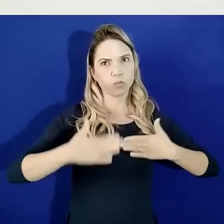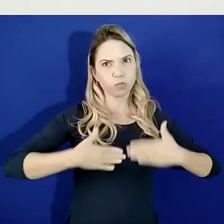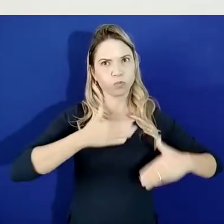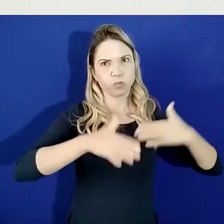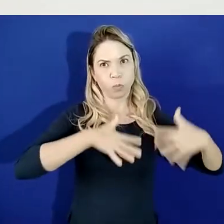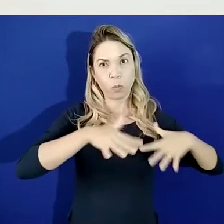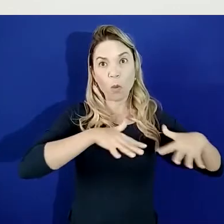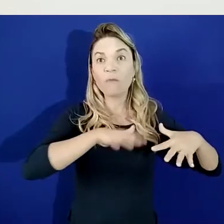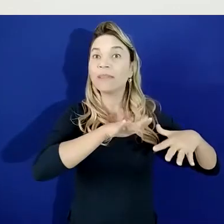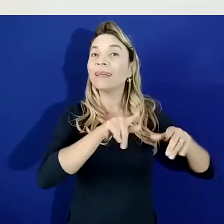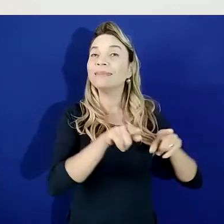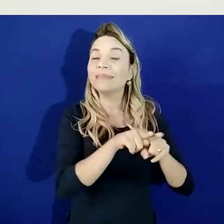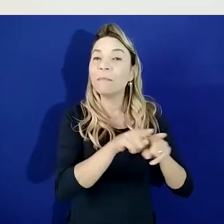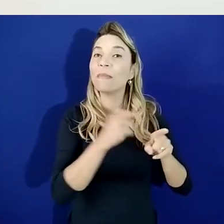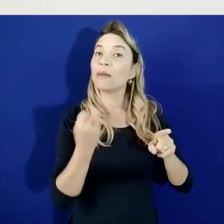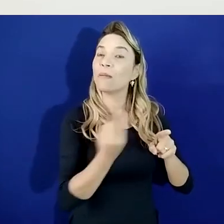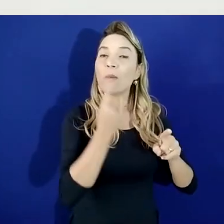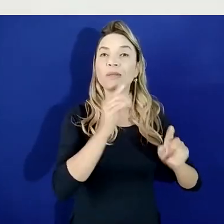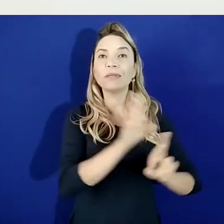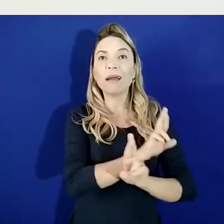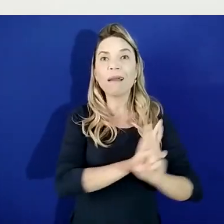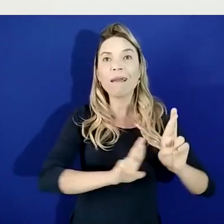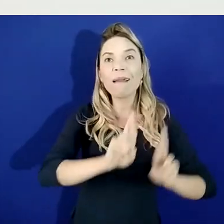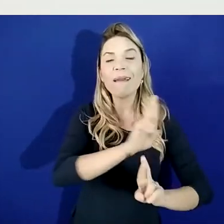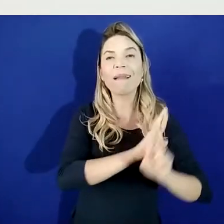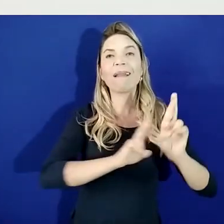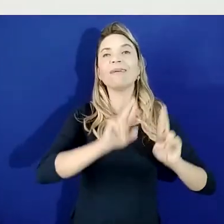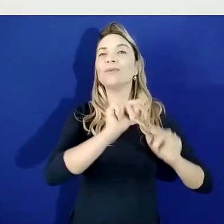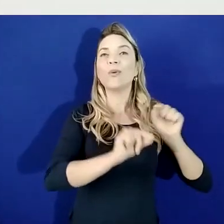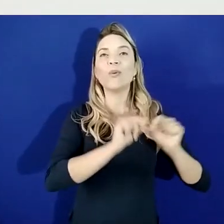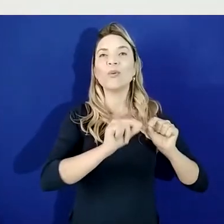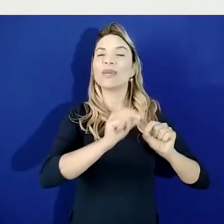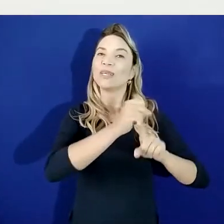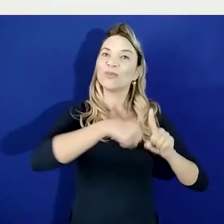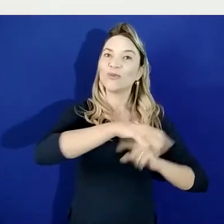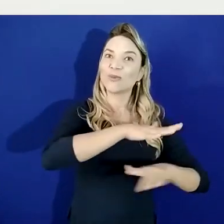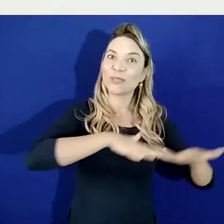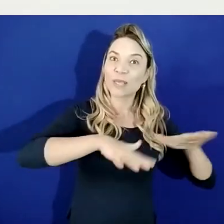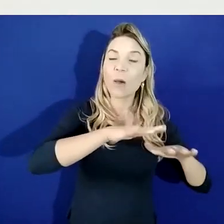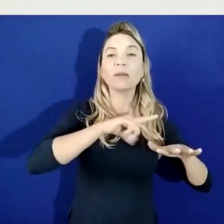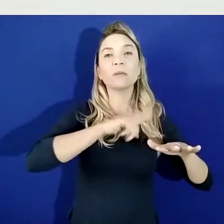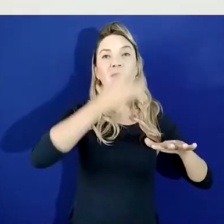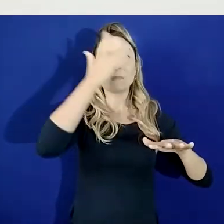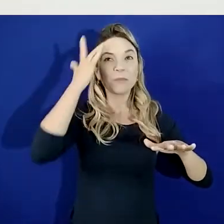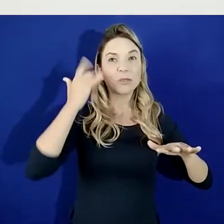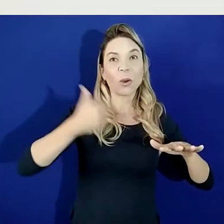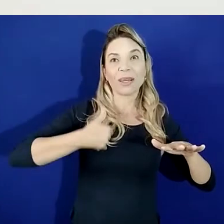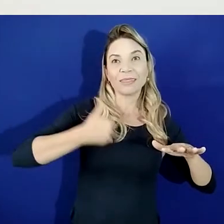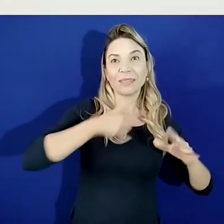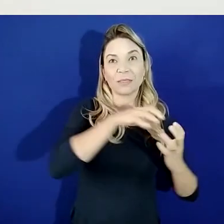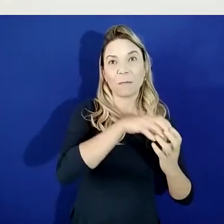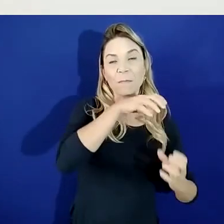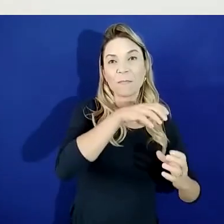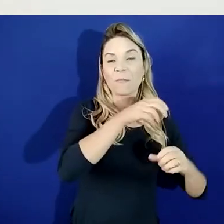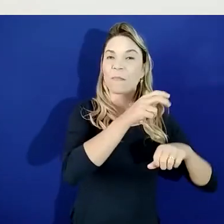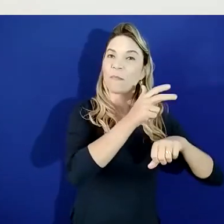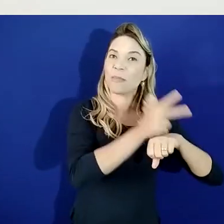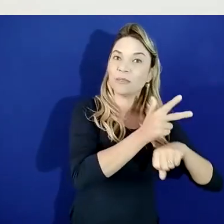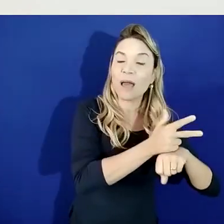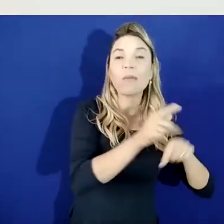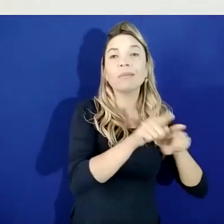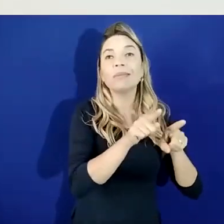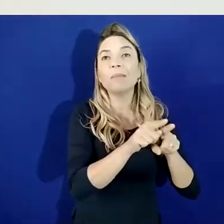intuito de promover uma interação social entre os idosos e os seus familiares,